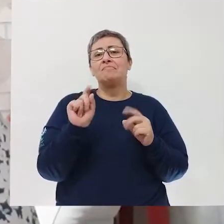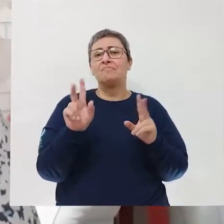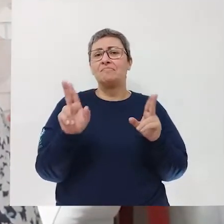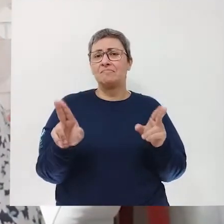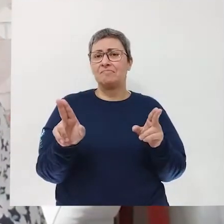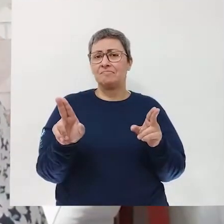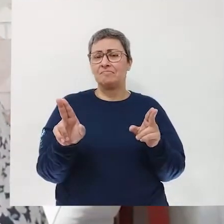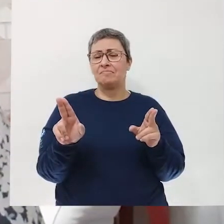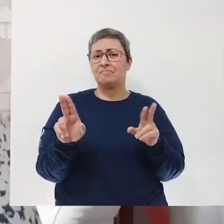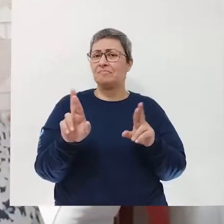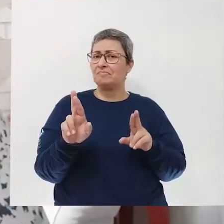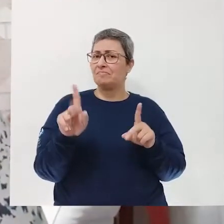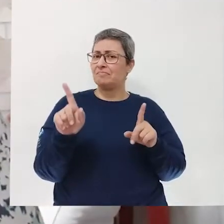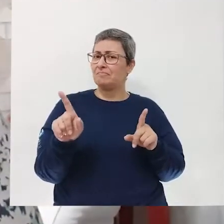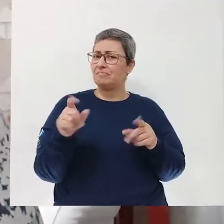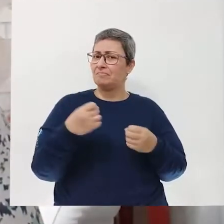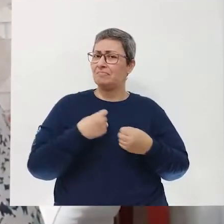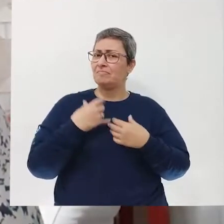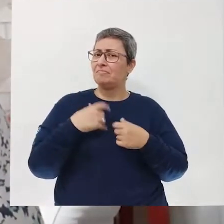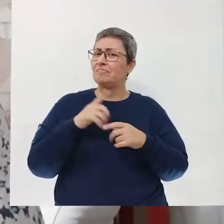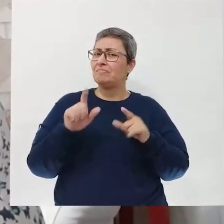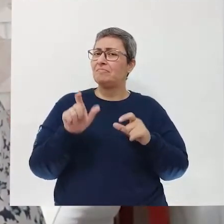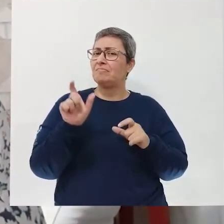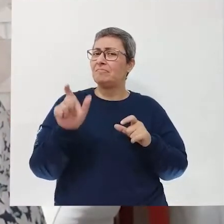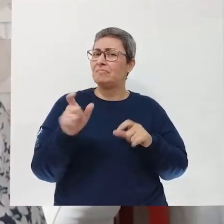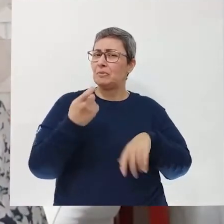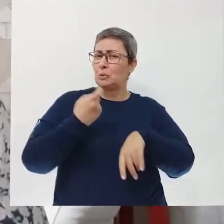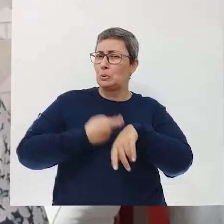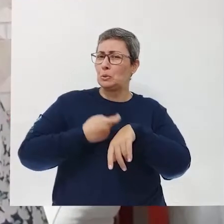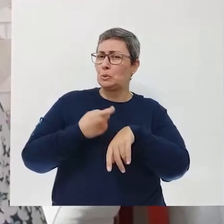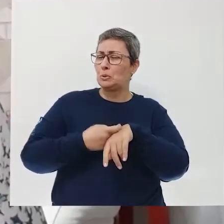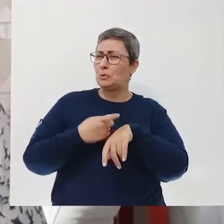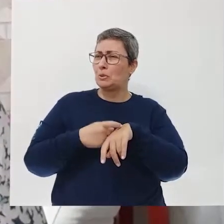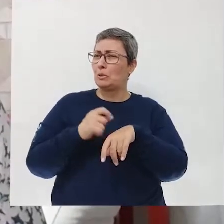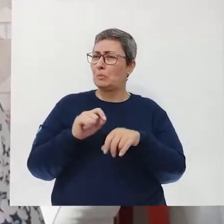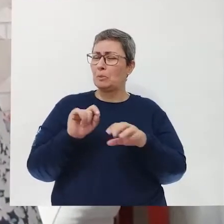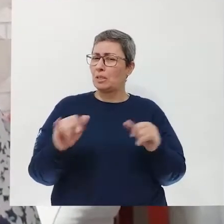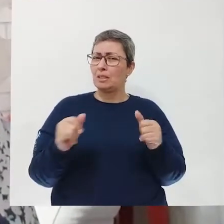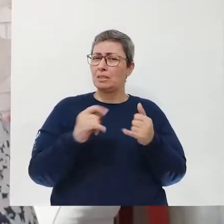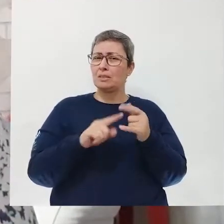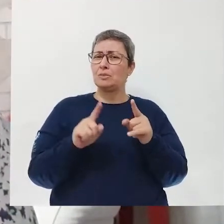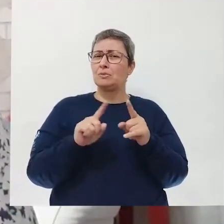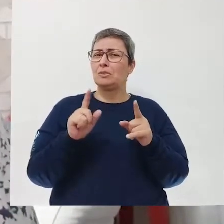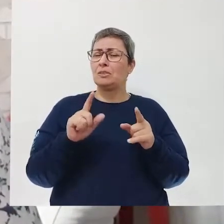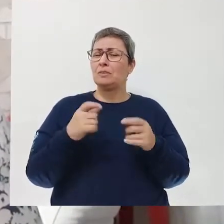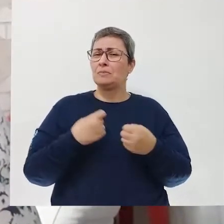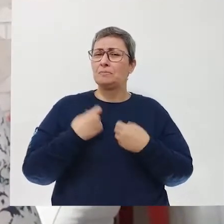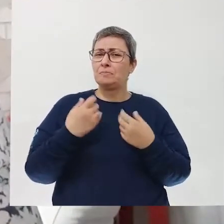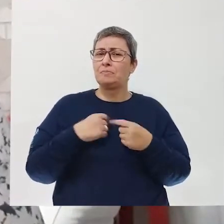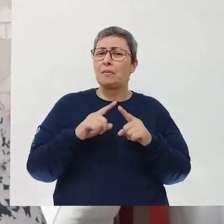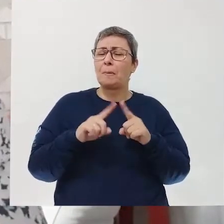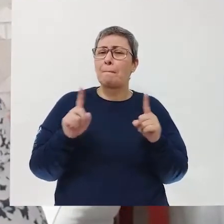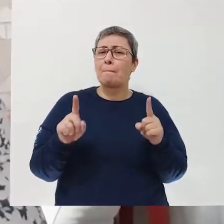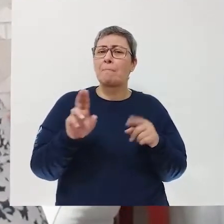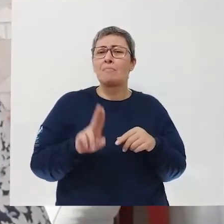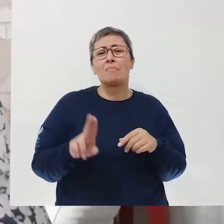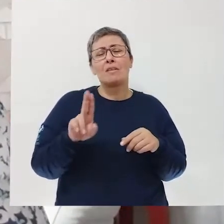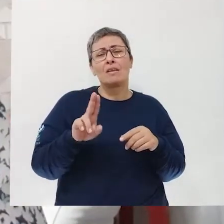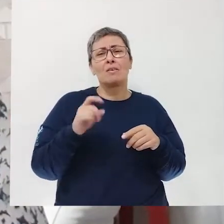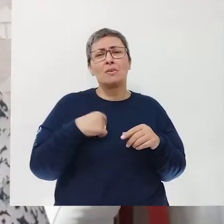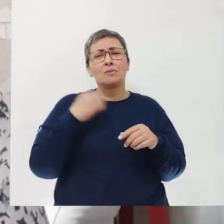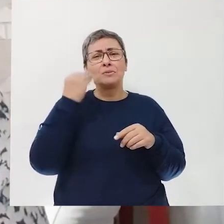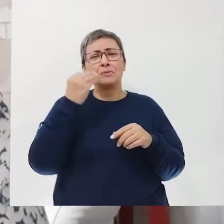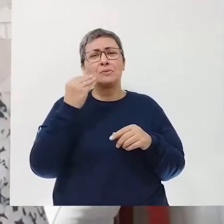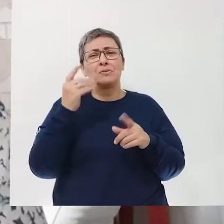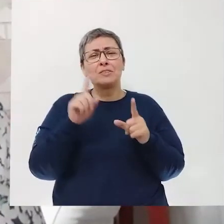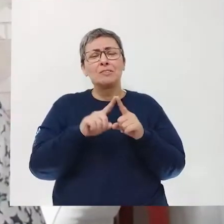incomuns na poesia. Às vezes, as palavras duras, que a gente não espera ver na poesia. Mas ele quebra a